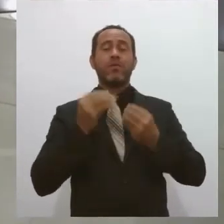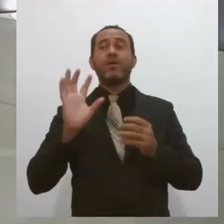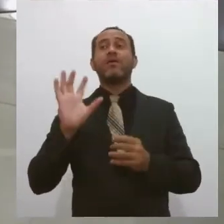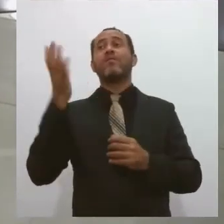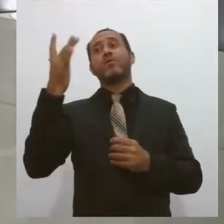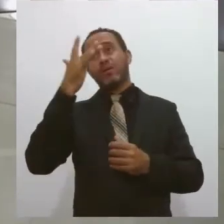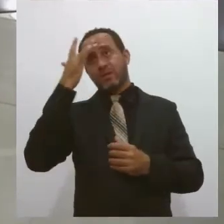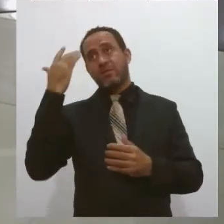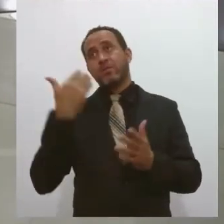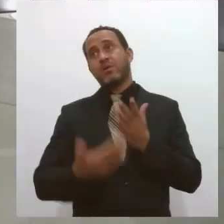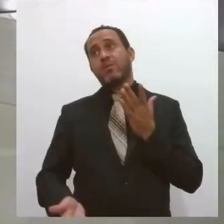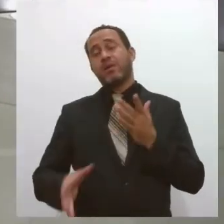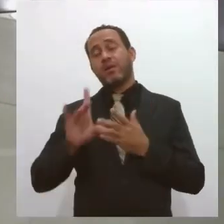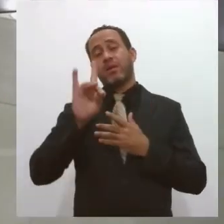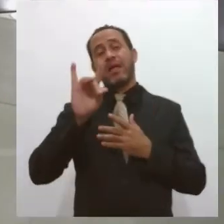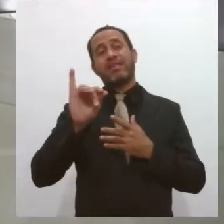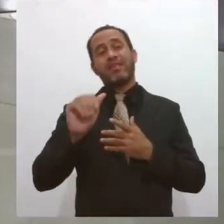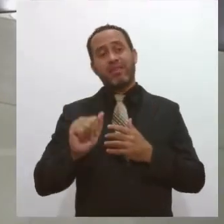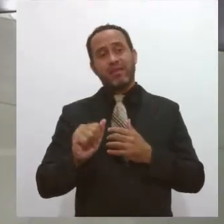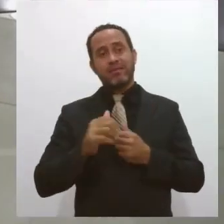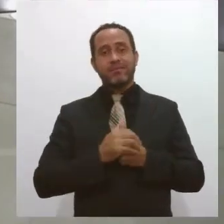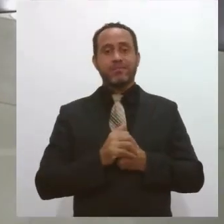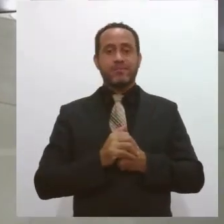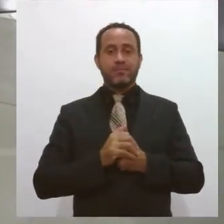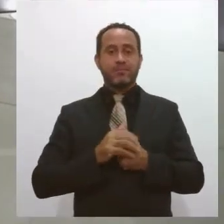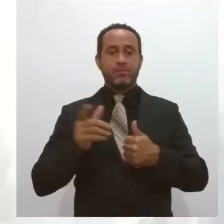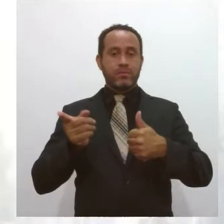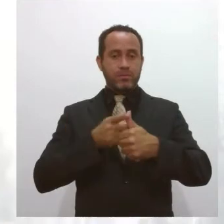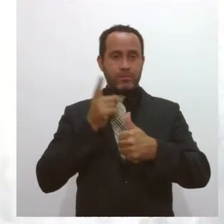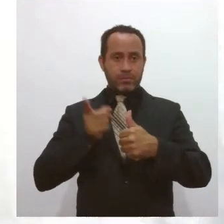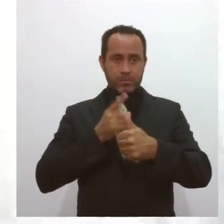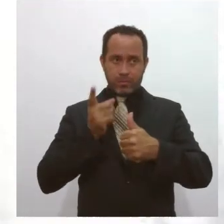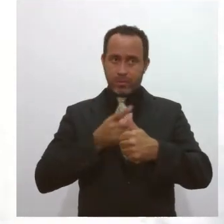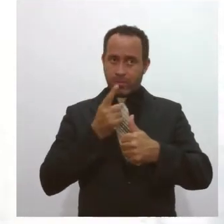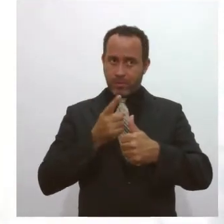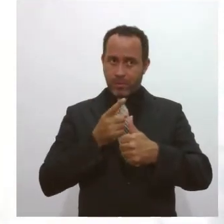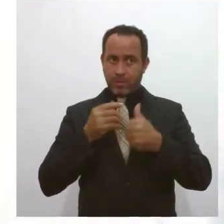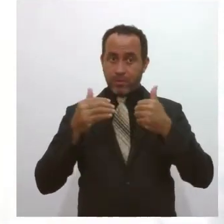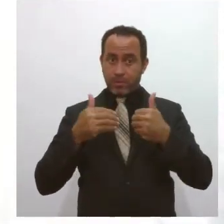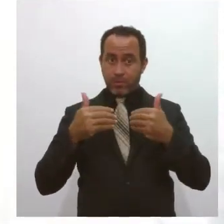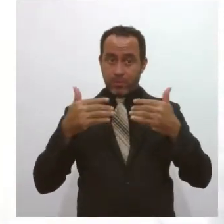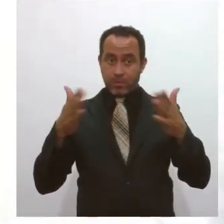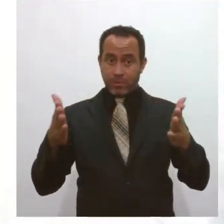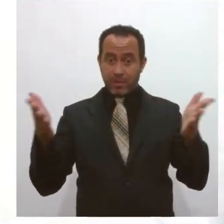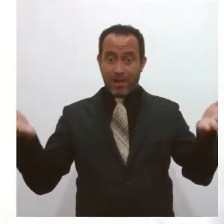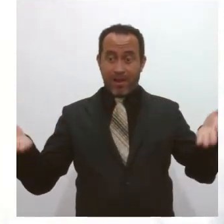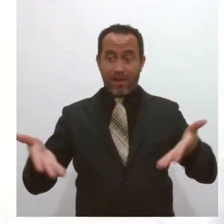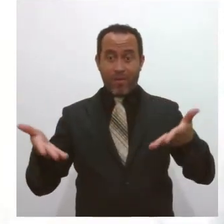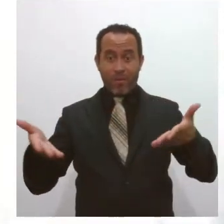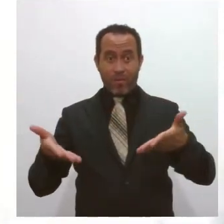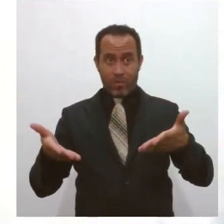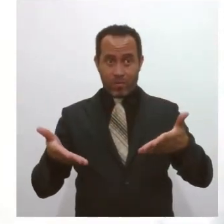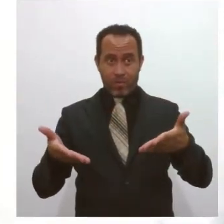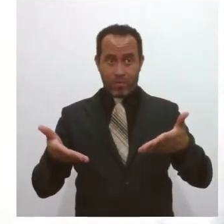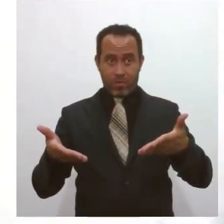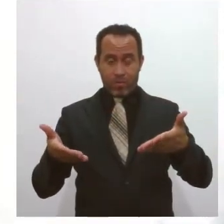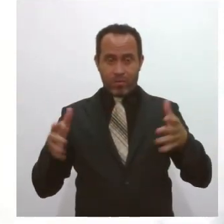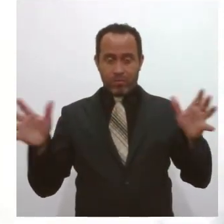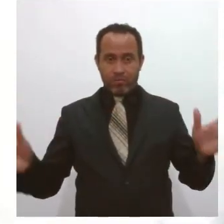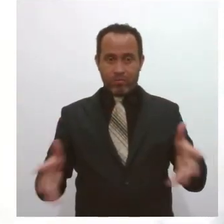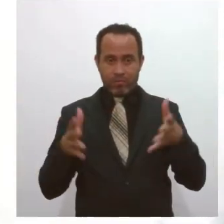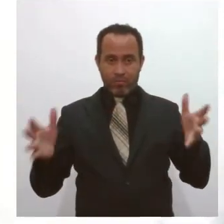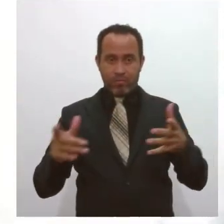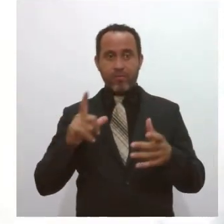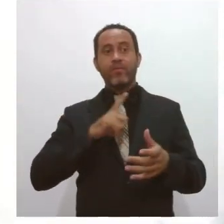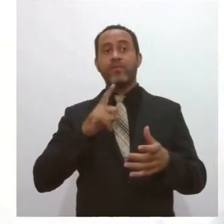pessoas que perderem esse prazo? Em primeiro lugar, nós estamos iniciando agora. E o grande estímulo que nós temos